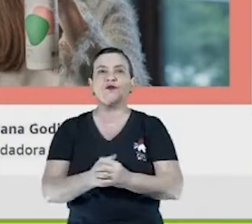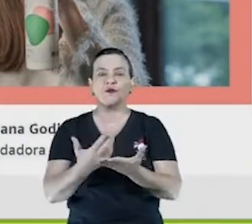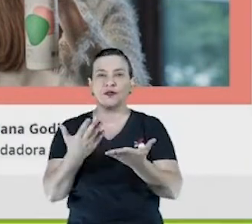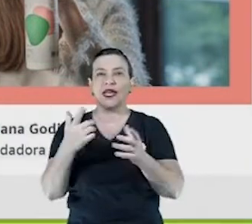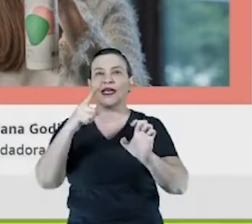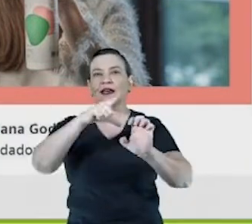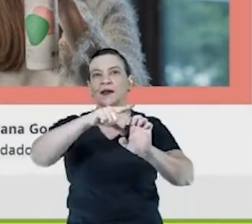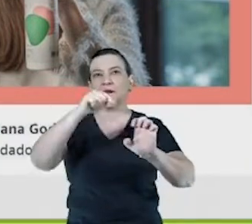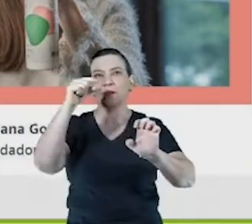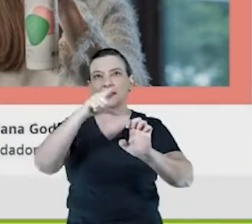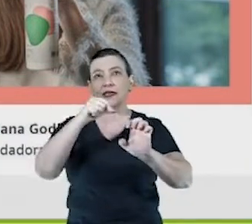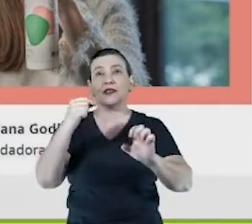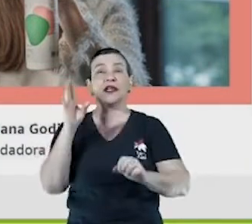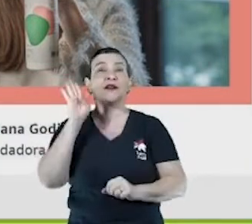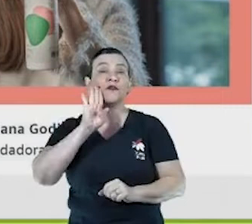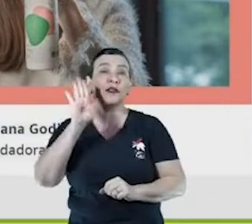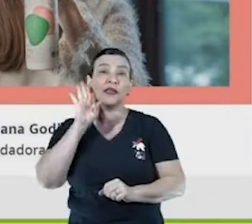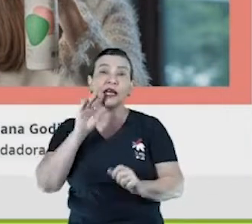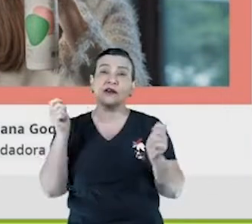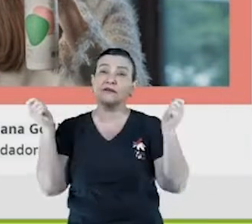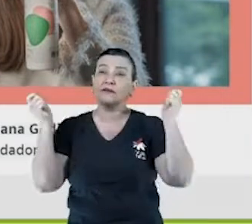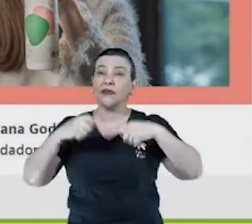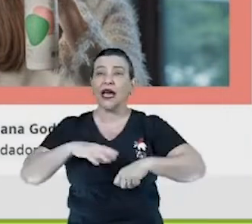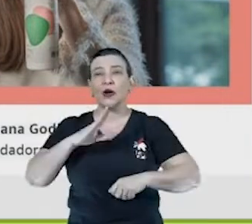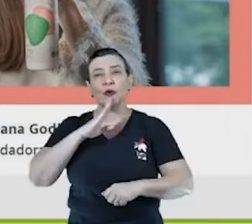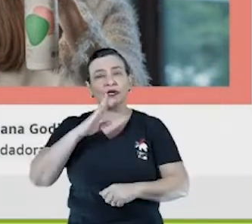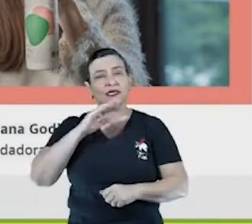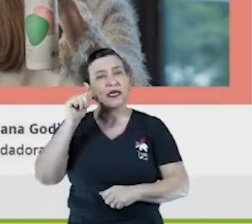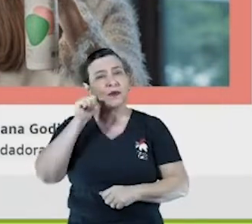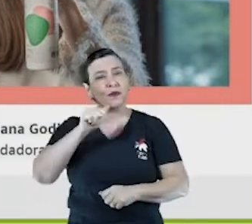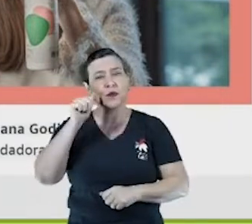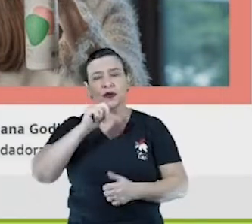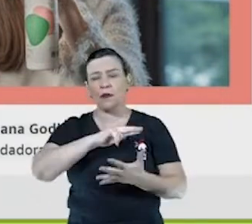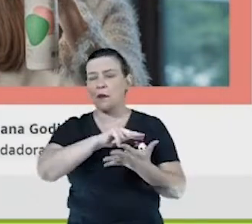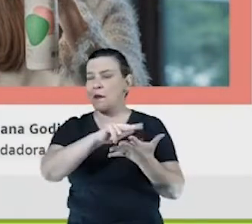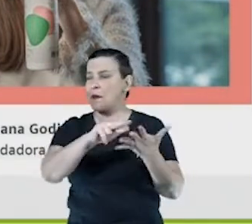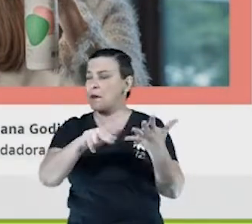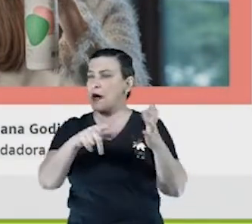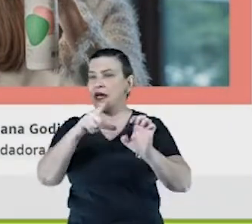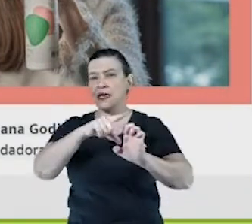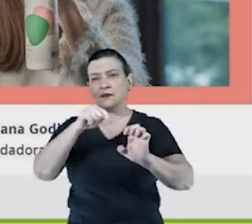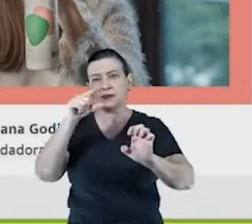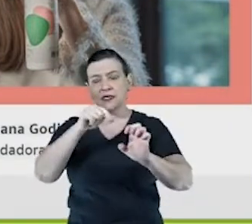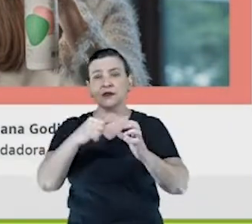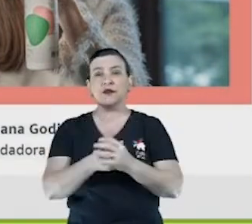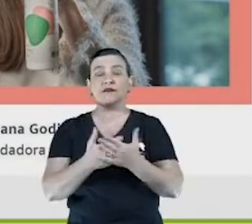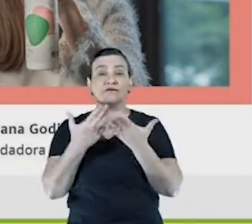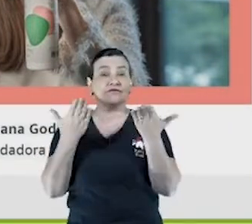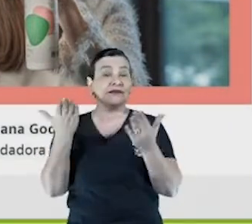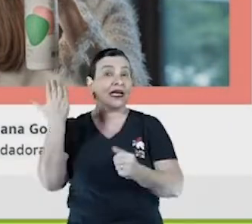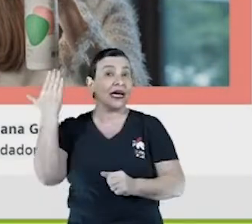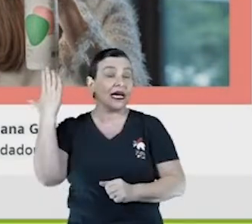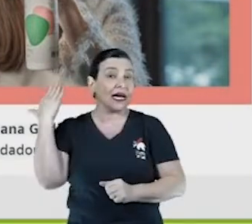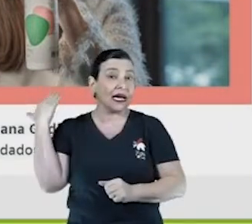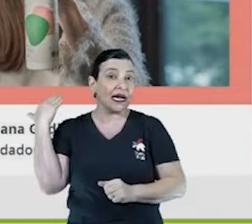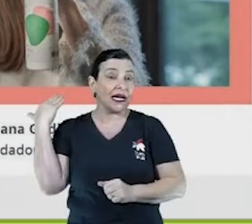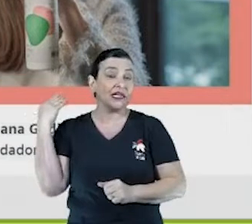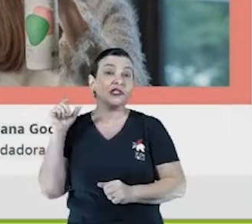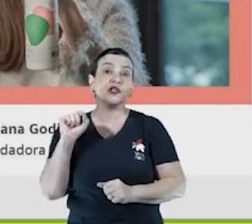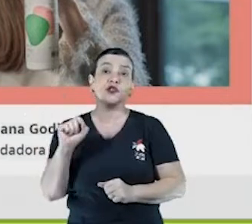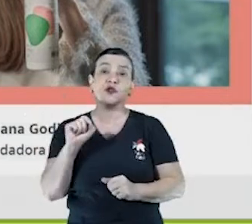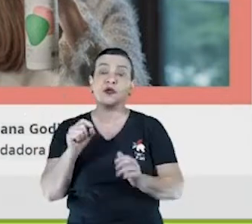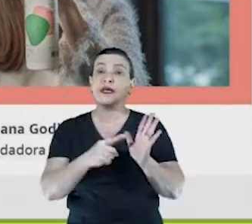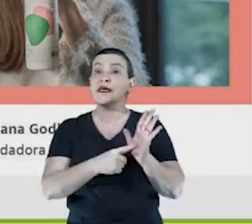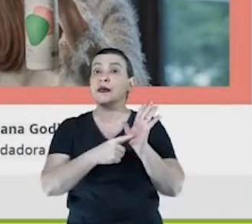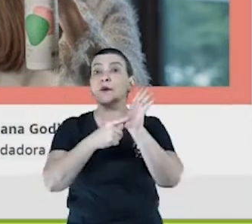legal poder conhecer mais da história de tantas mulheres empreendedoras das conquistas. Então essa página era uma página, né, que ela mostrava